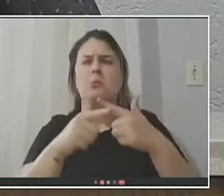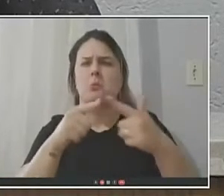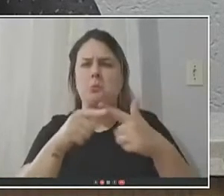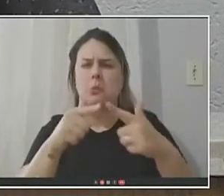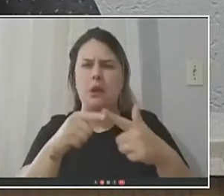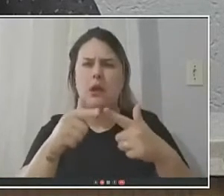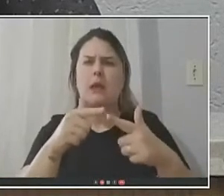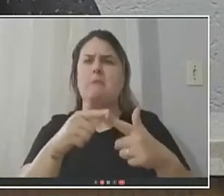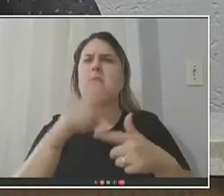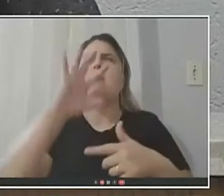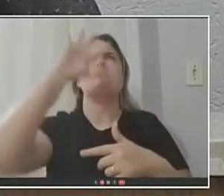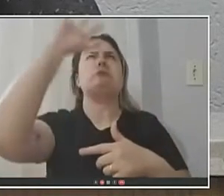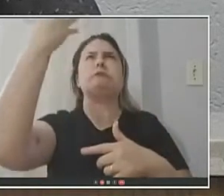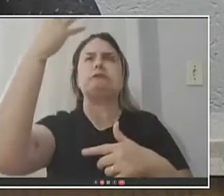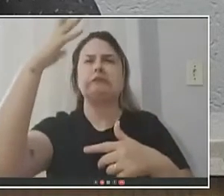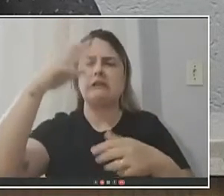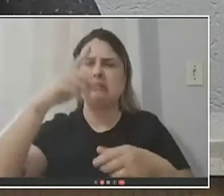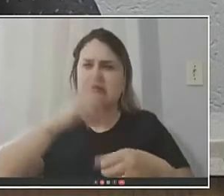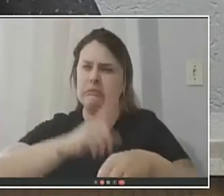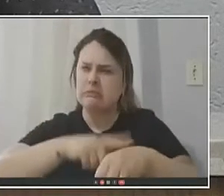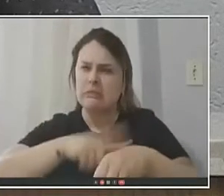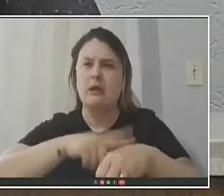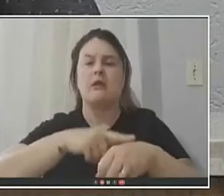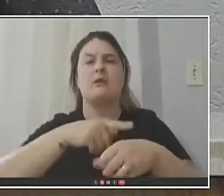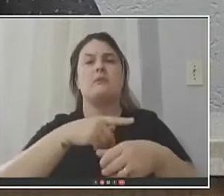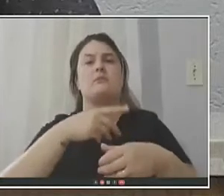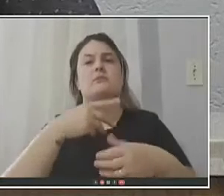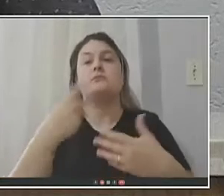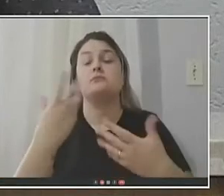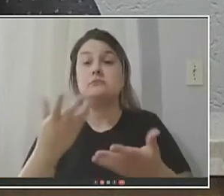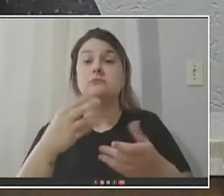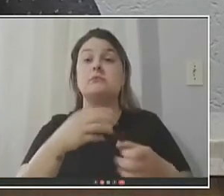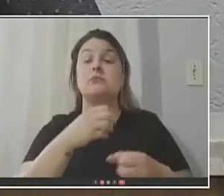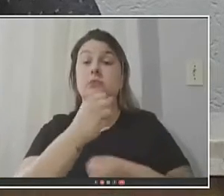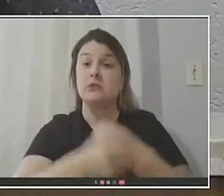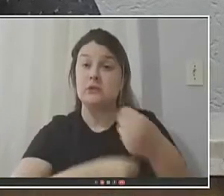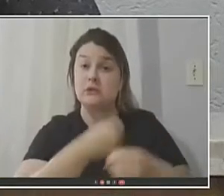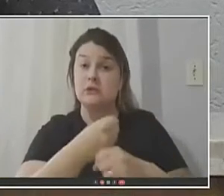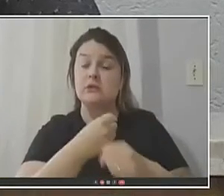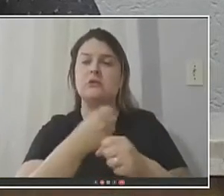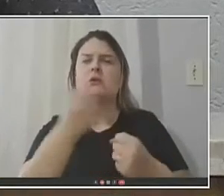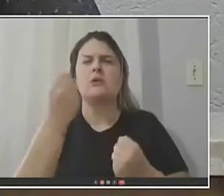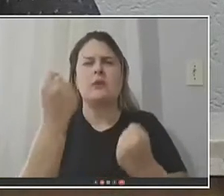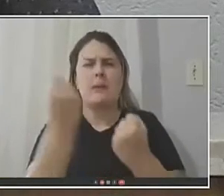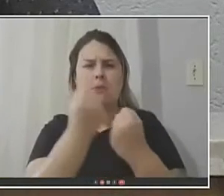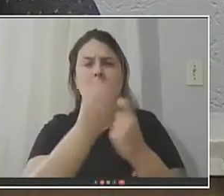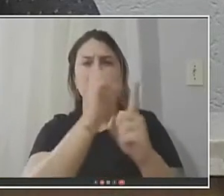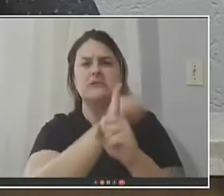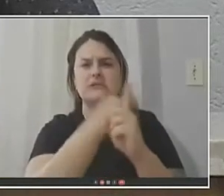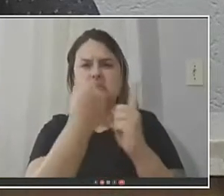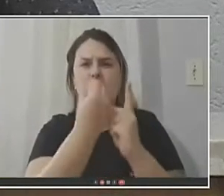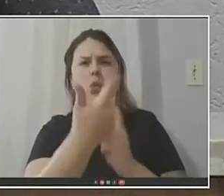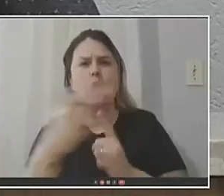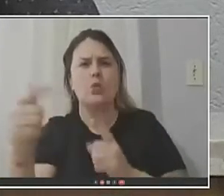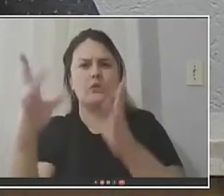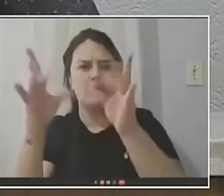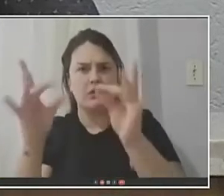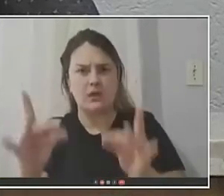calamidade pública no âmbito da política municipal de assistência social e da outras providências.